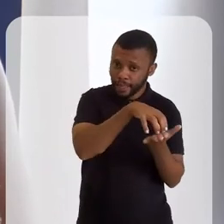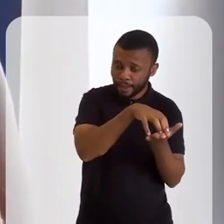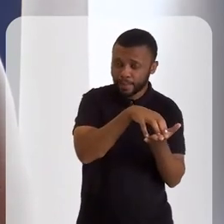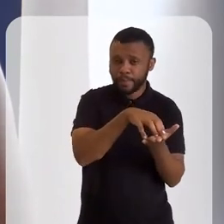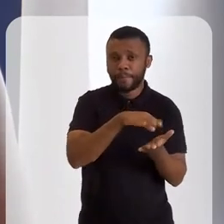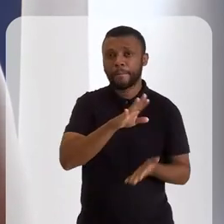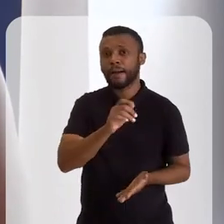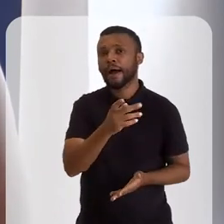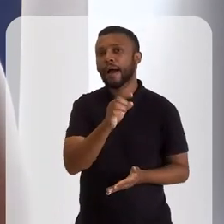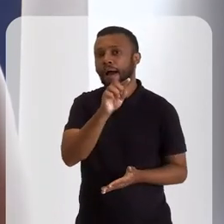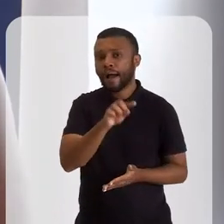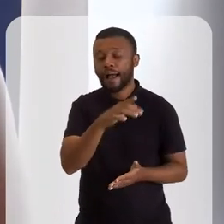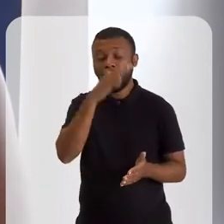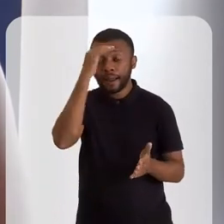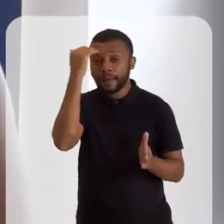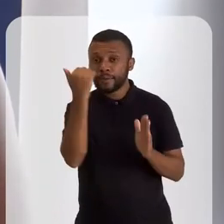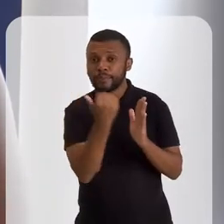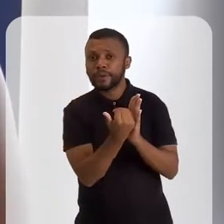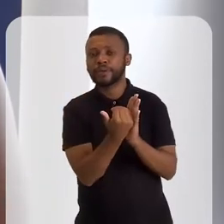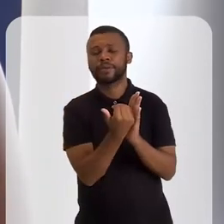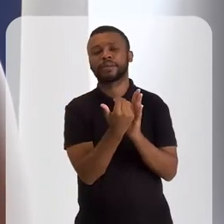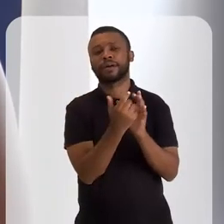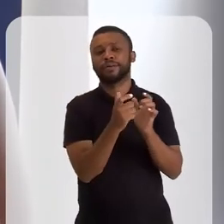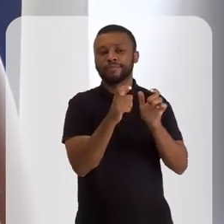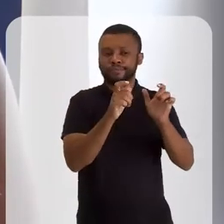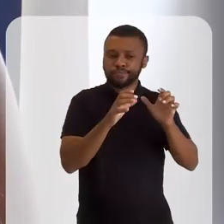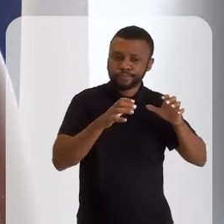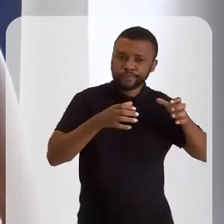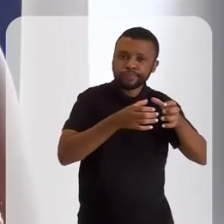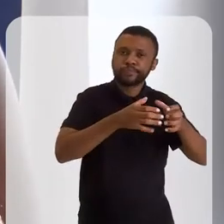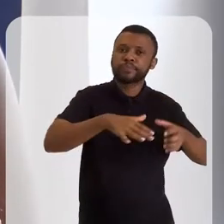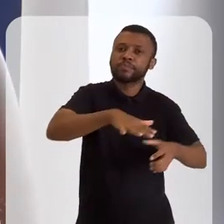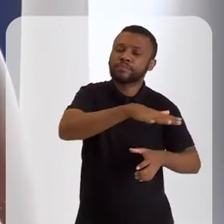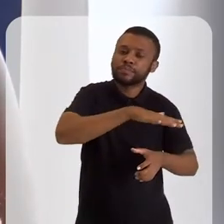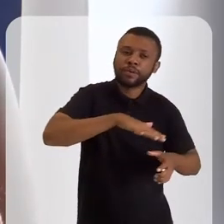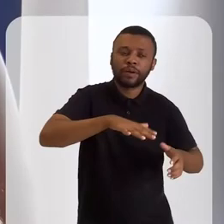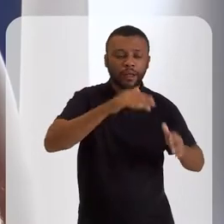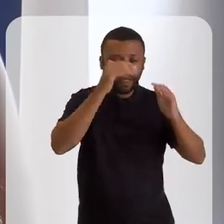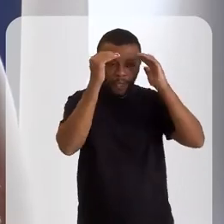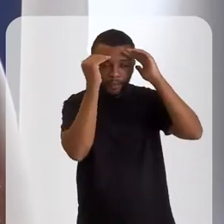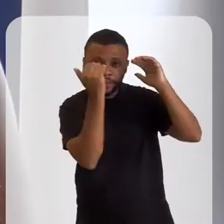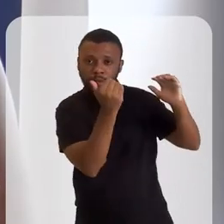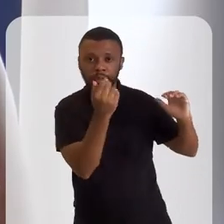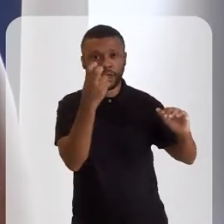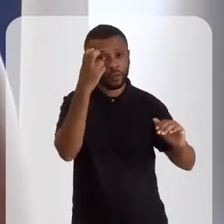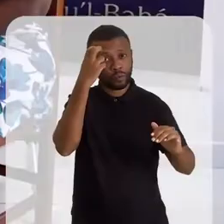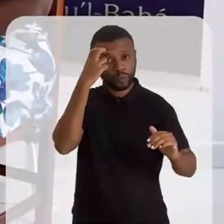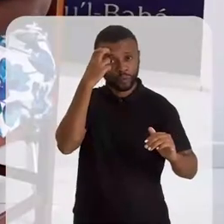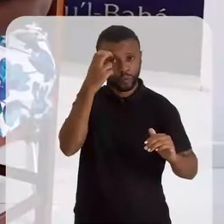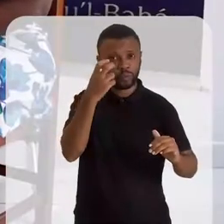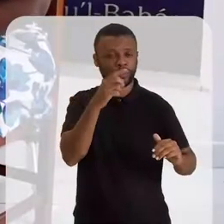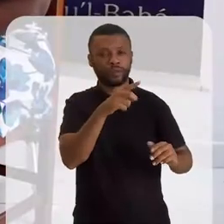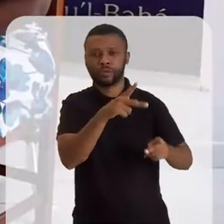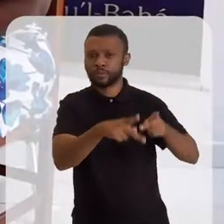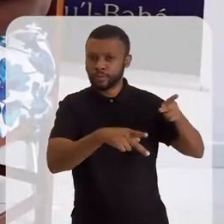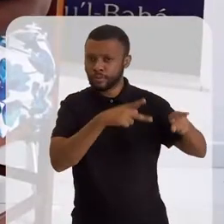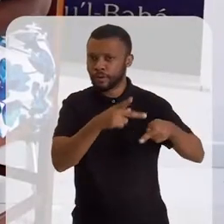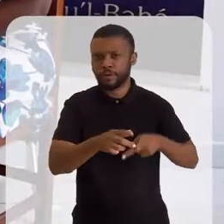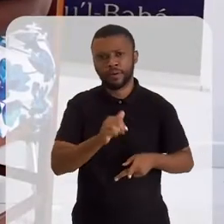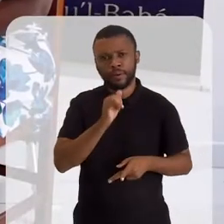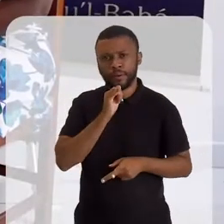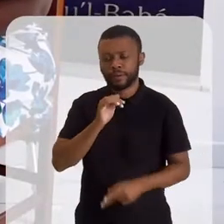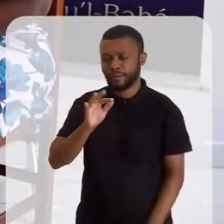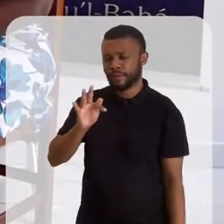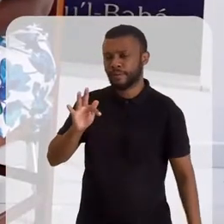jeito da comunidade em que ele se estabelece, né? Respeitando realmente a cultura daquele povo. Então, por exemplo, na